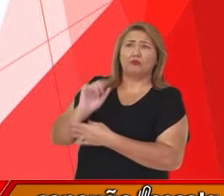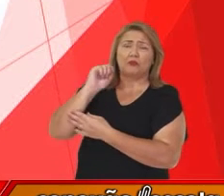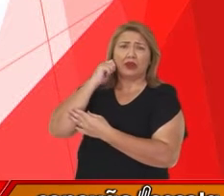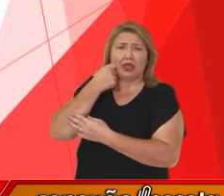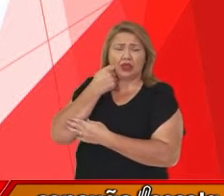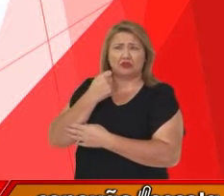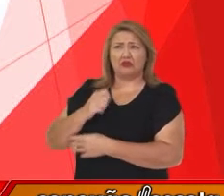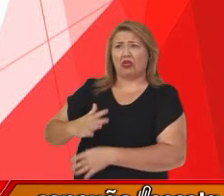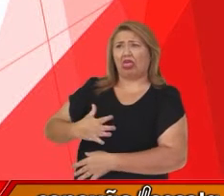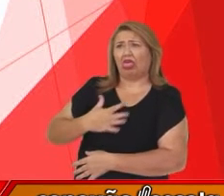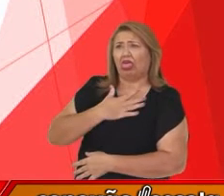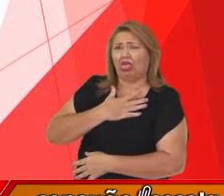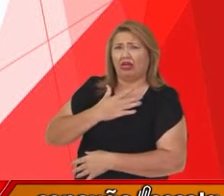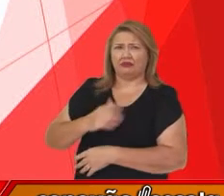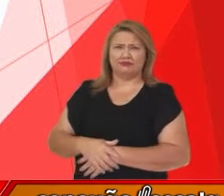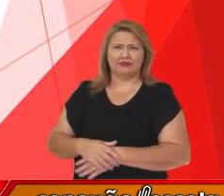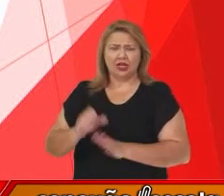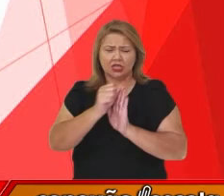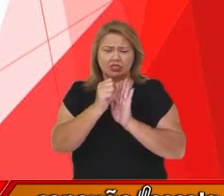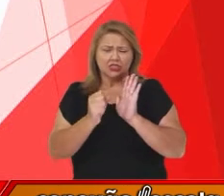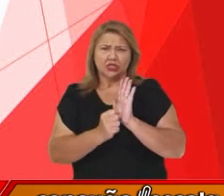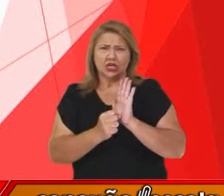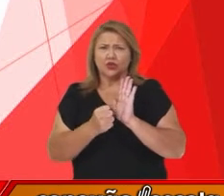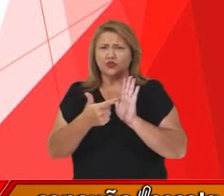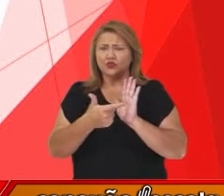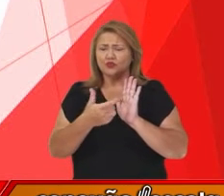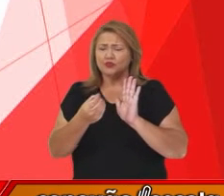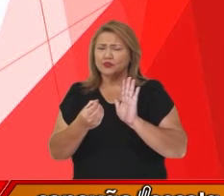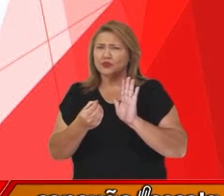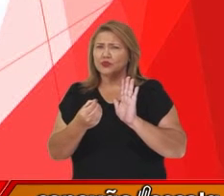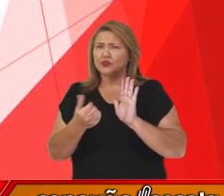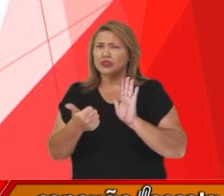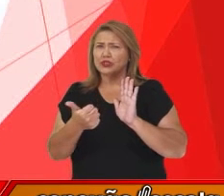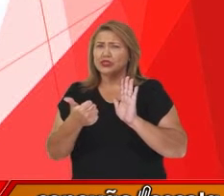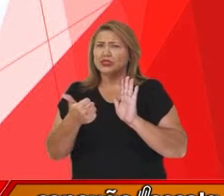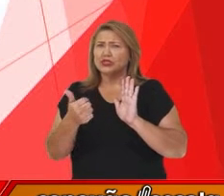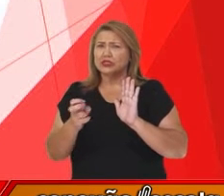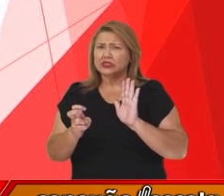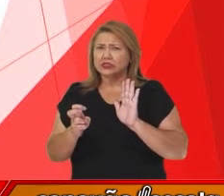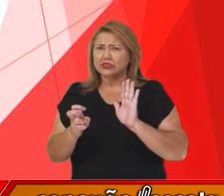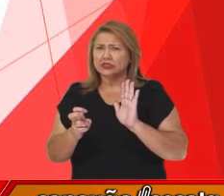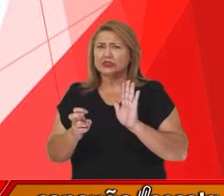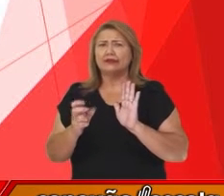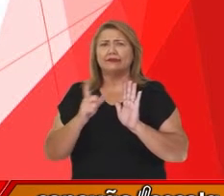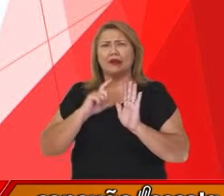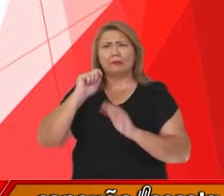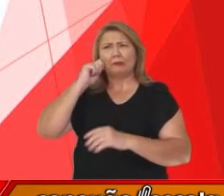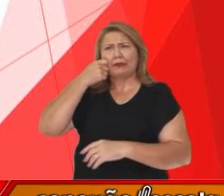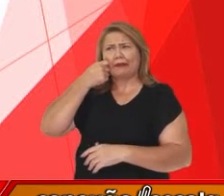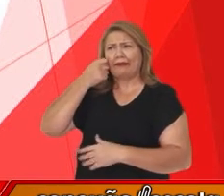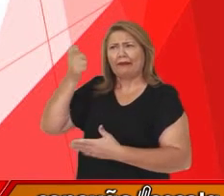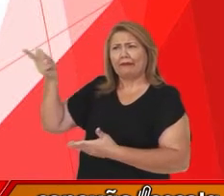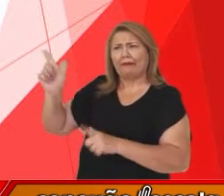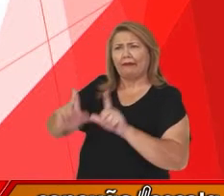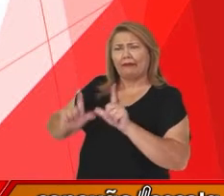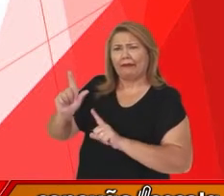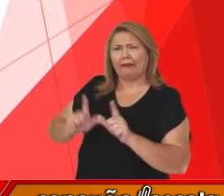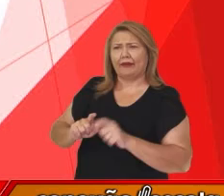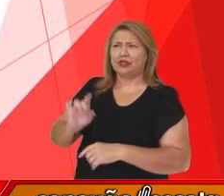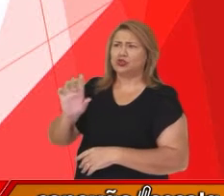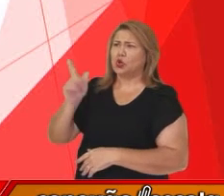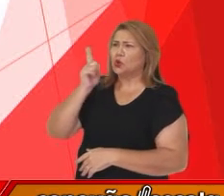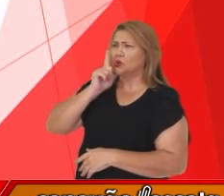Em pleno século 2015, ainda temos preto na TV. Só conseguiu emprego no